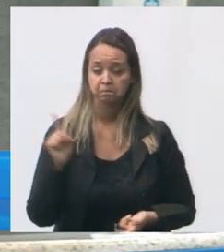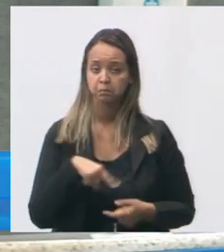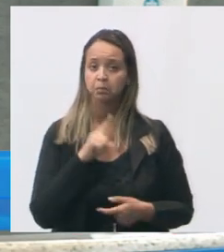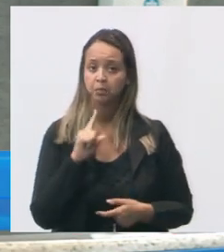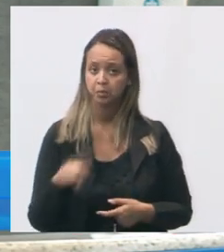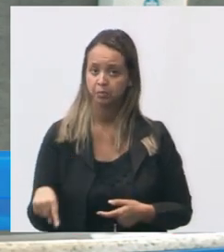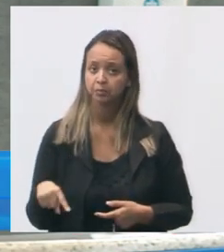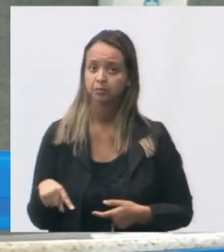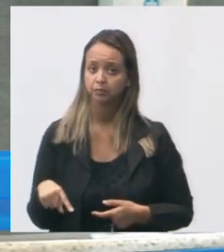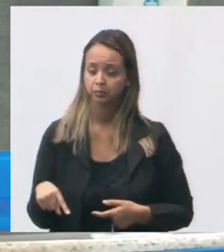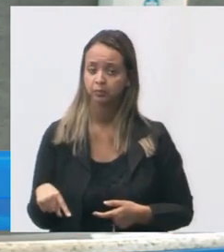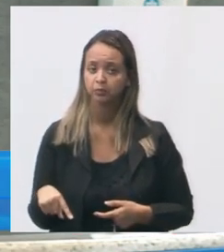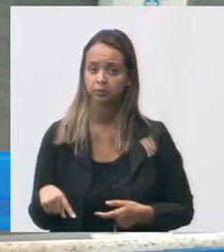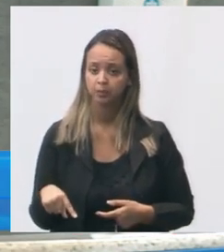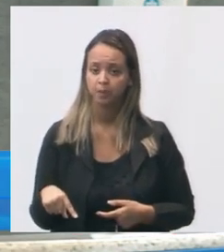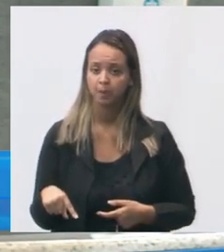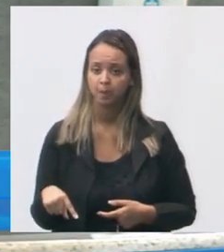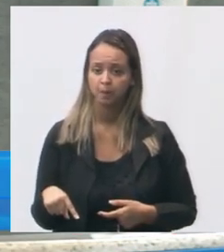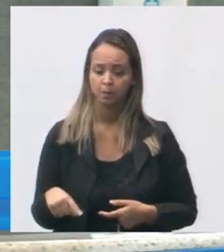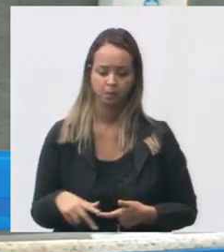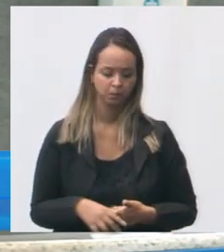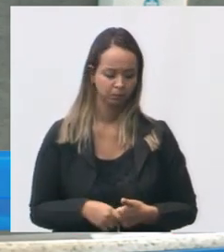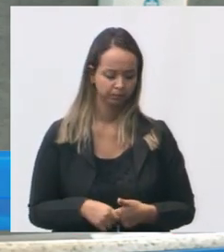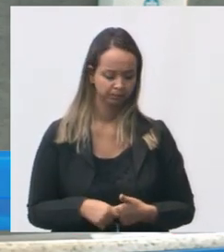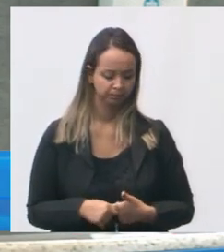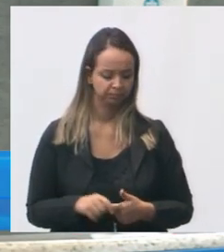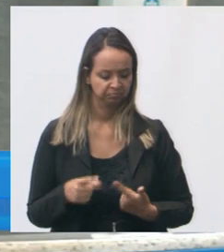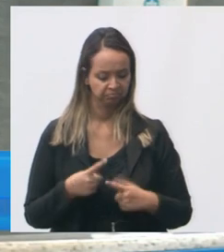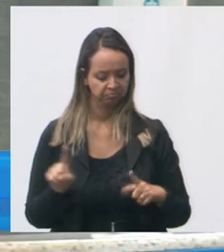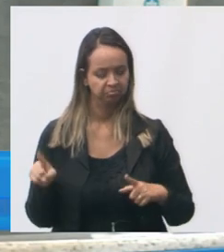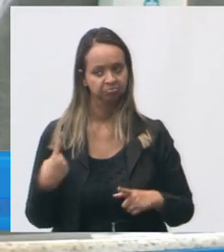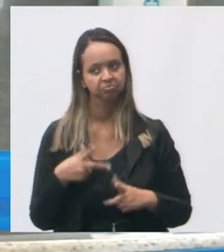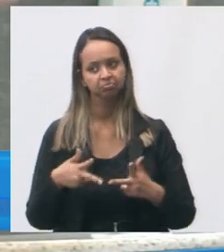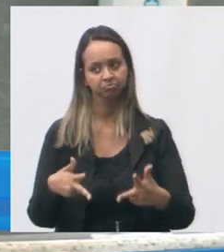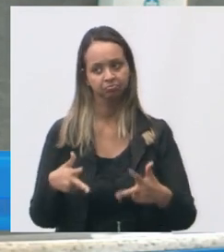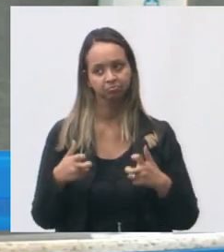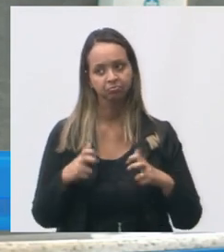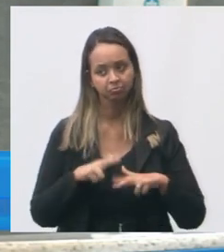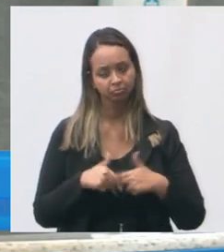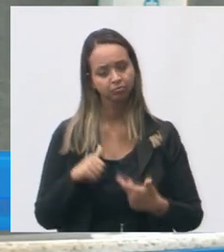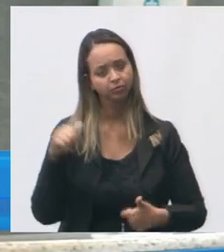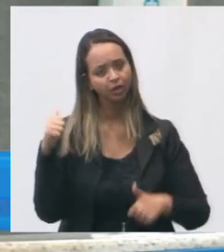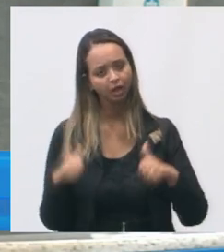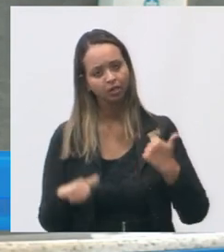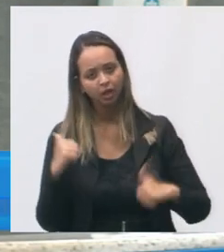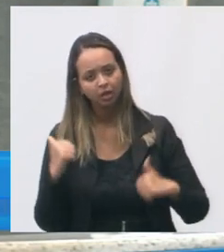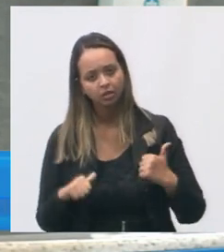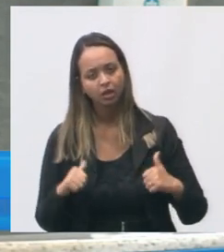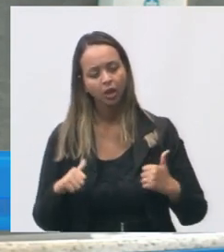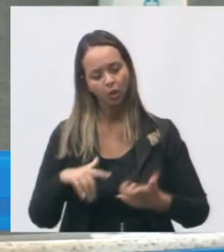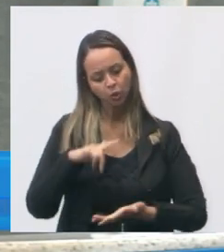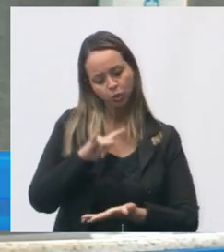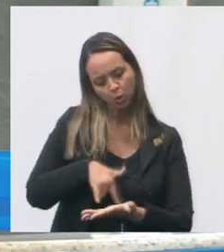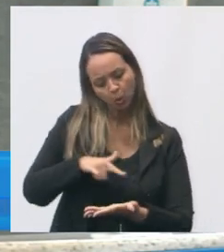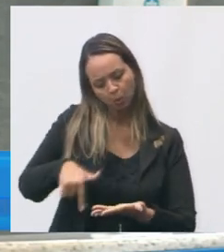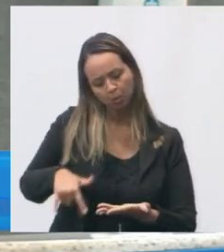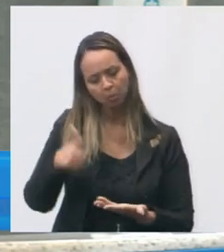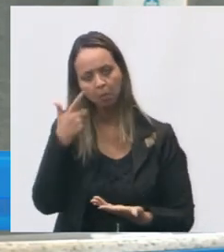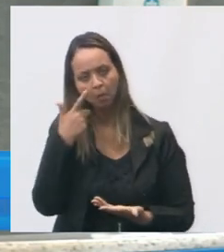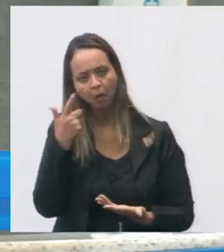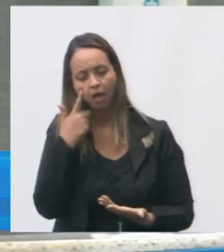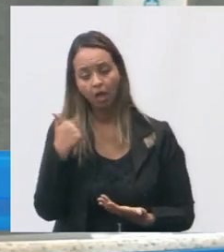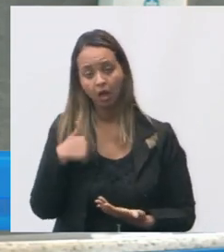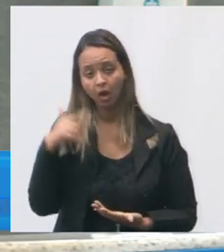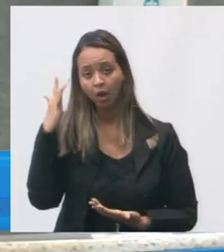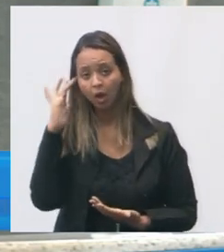mas é o que a gente identificou e estamos analisando a documentação para olhar parece